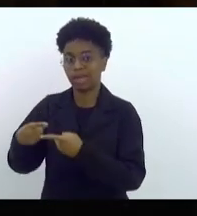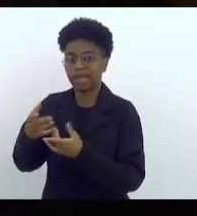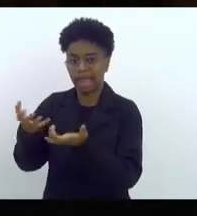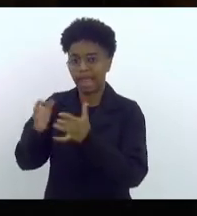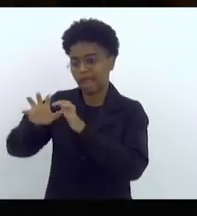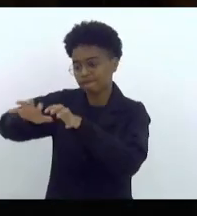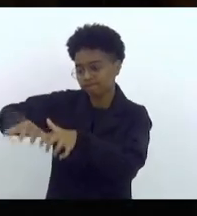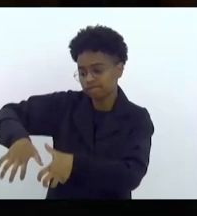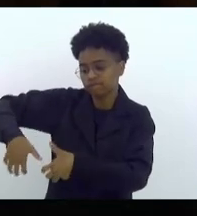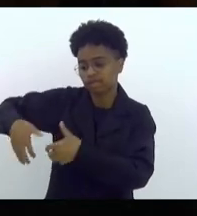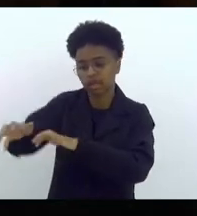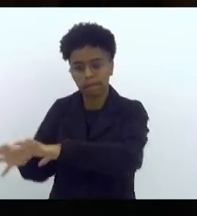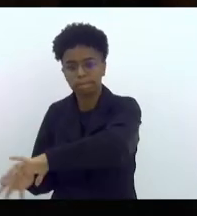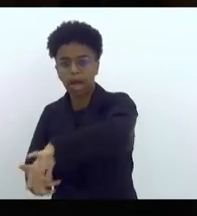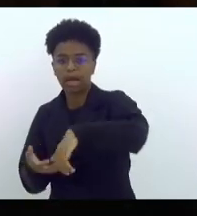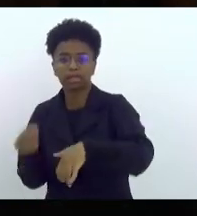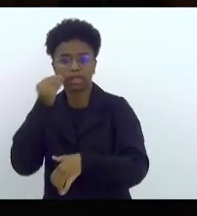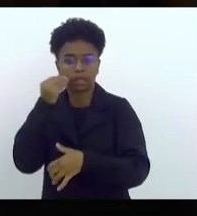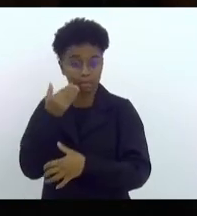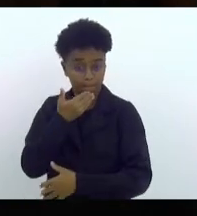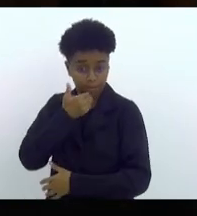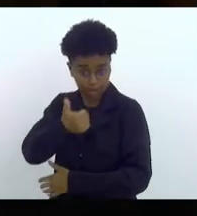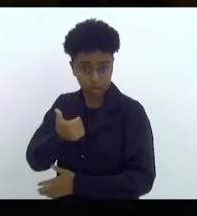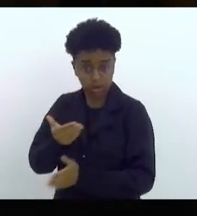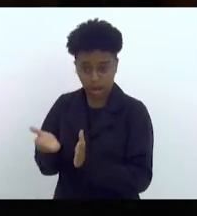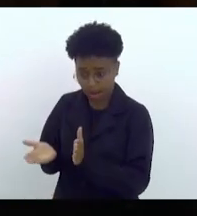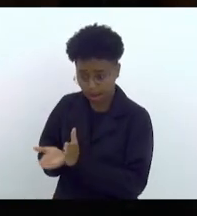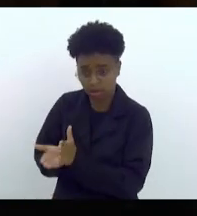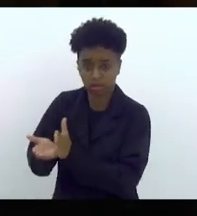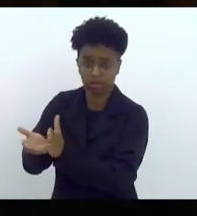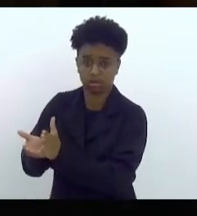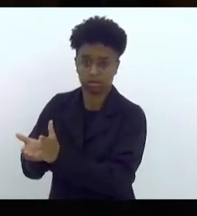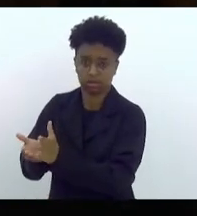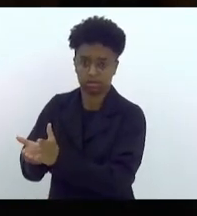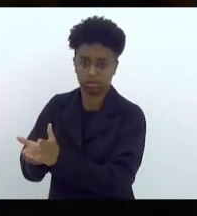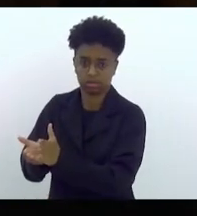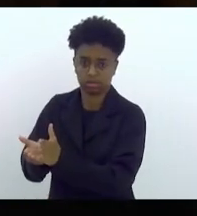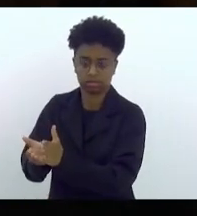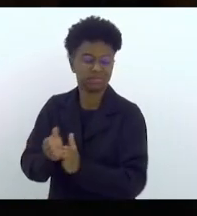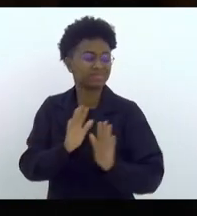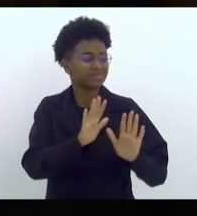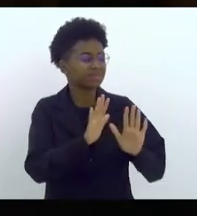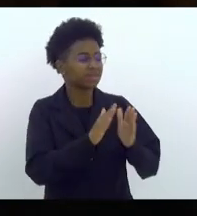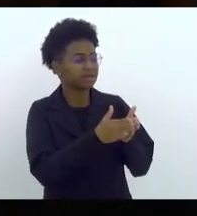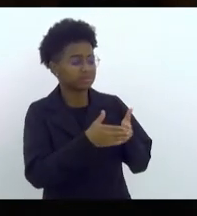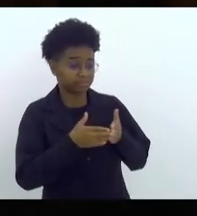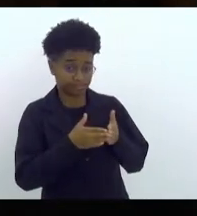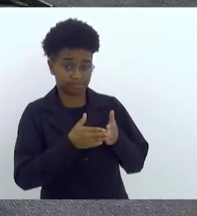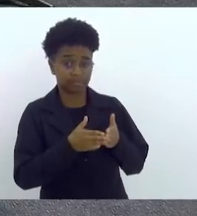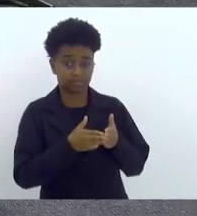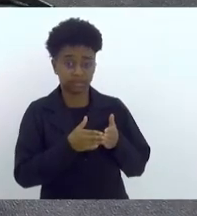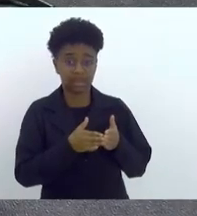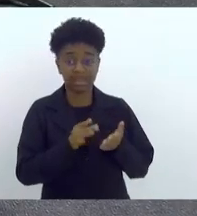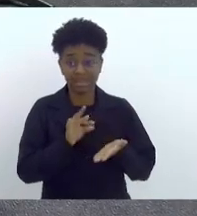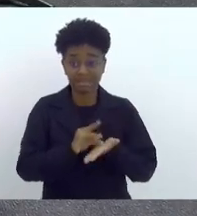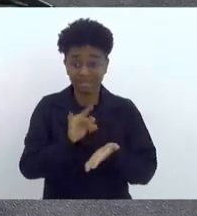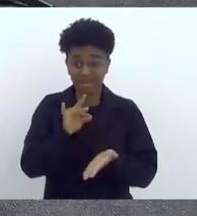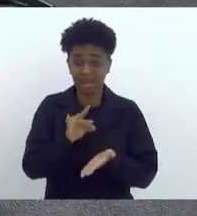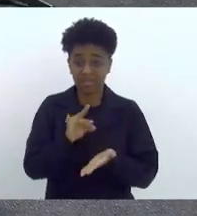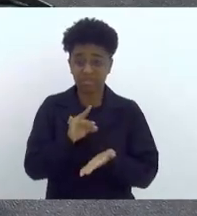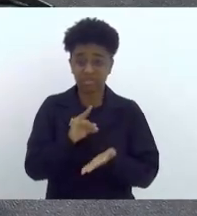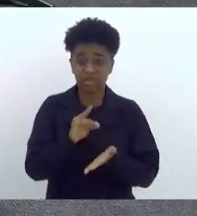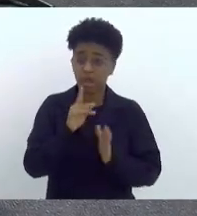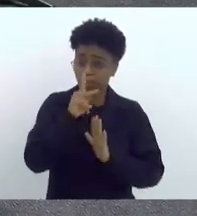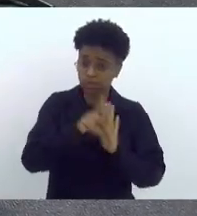melhorar o seu terminal no porto, que é necessário... Miki, por gentileza, a verdade é é um projeto que dá a